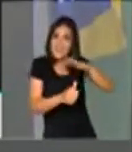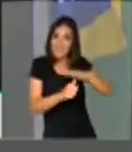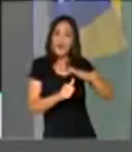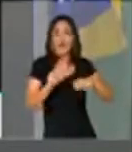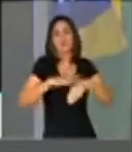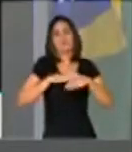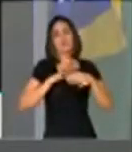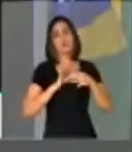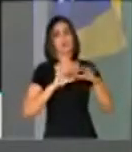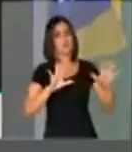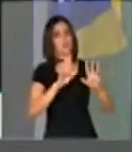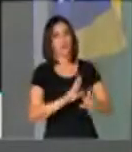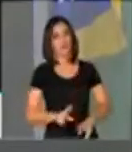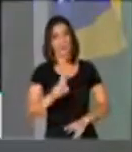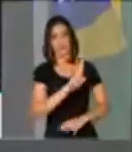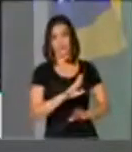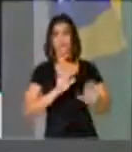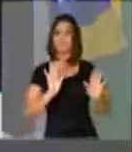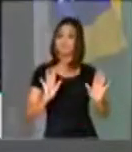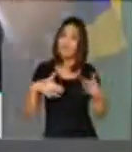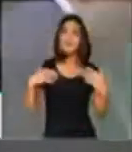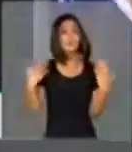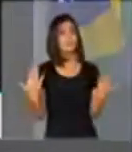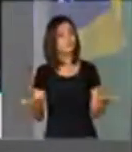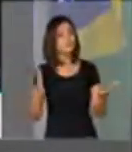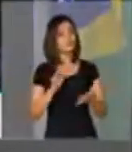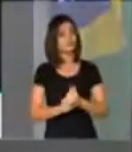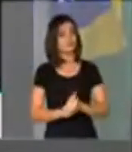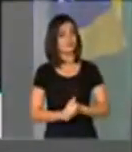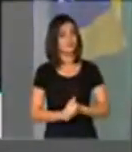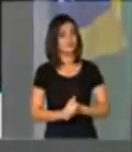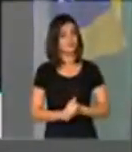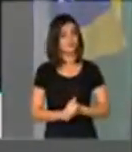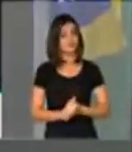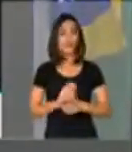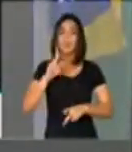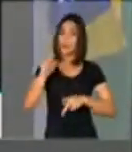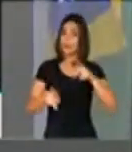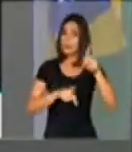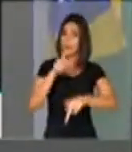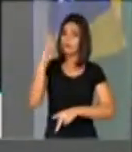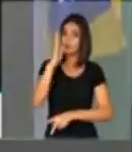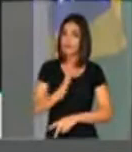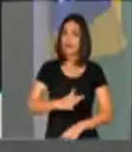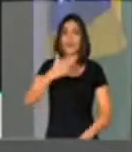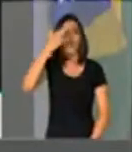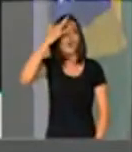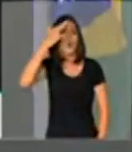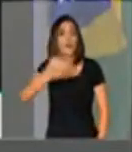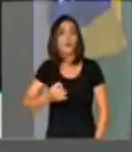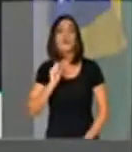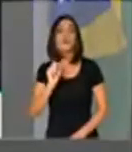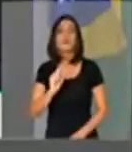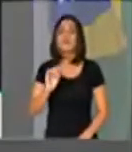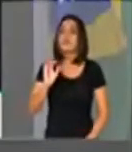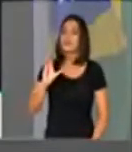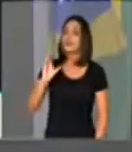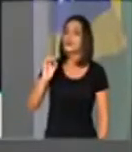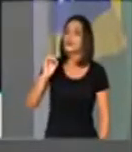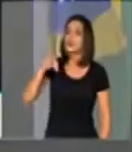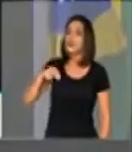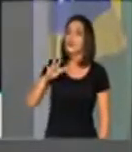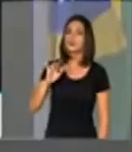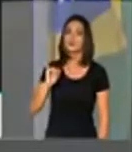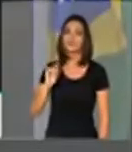liberdade de usar. Pois bem, é bom que o povo brasileiro entenda o que é contingenciamento.